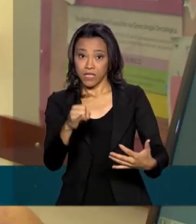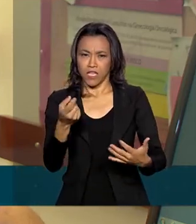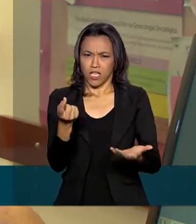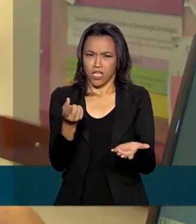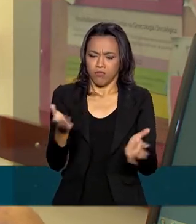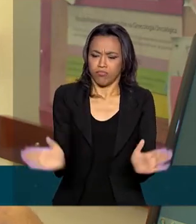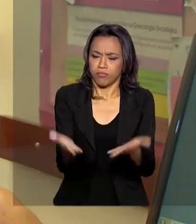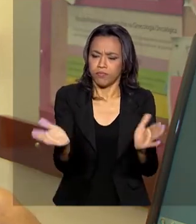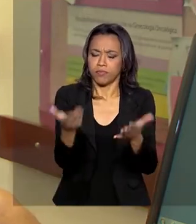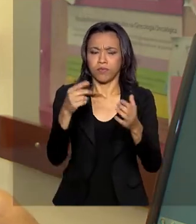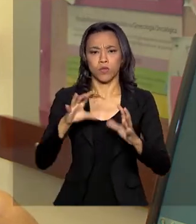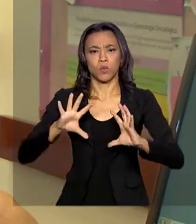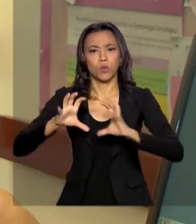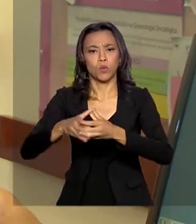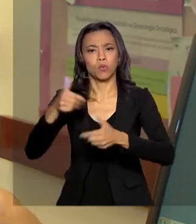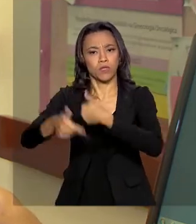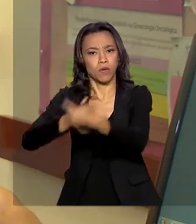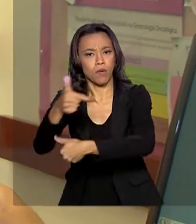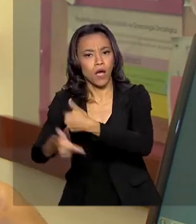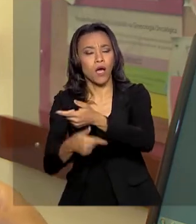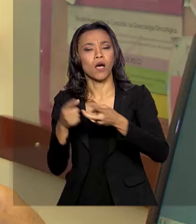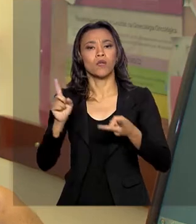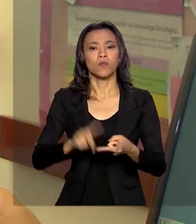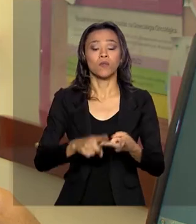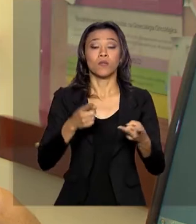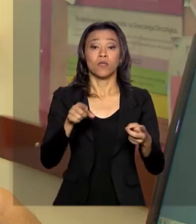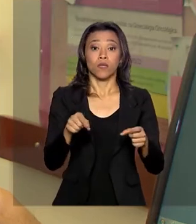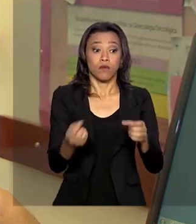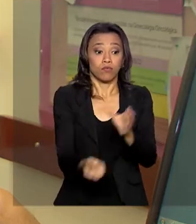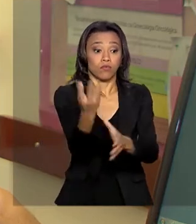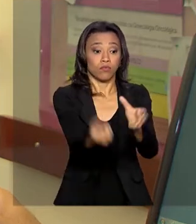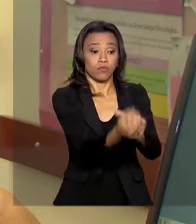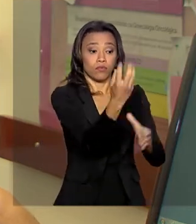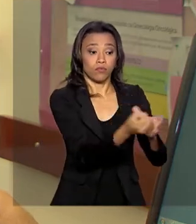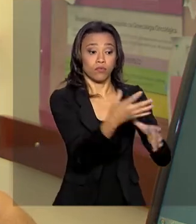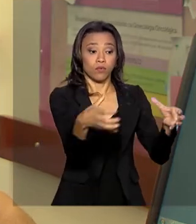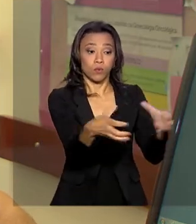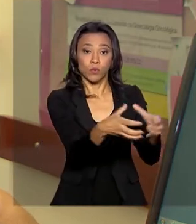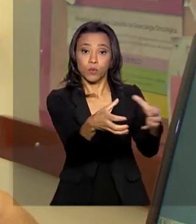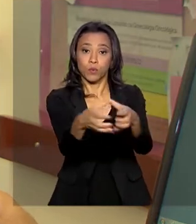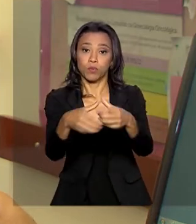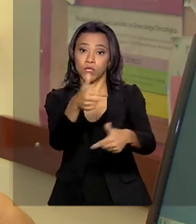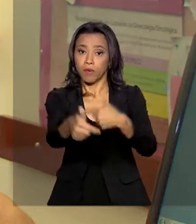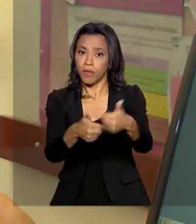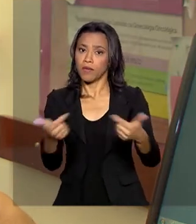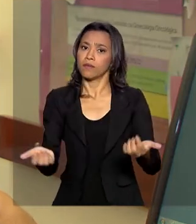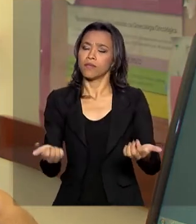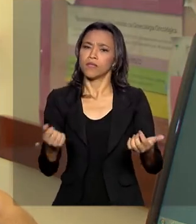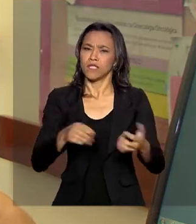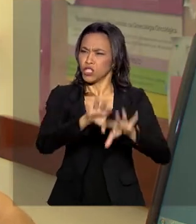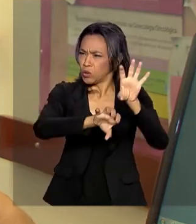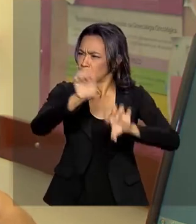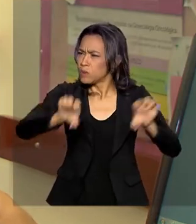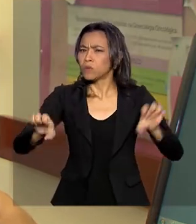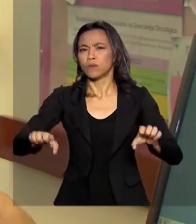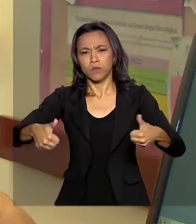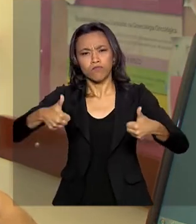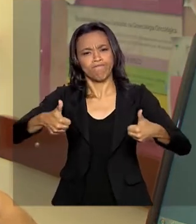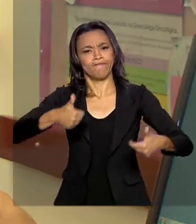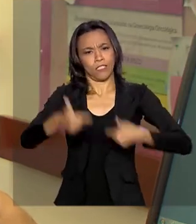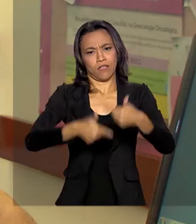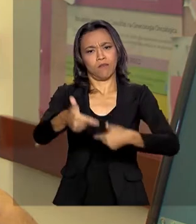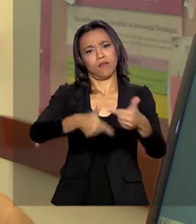profissionais, nas equipes, implementar o número de equipes, dar condições de trabalho, melhores condições também